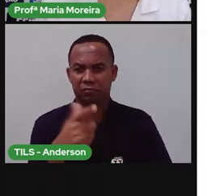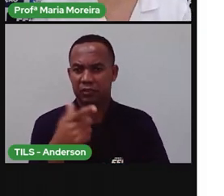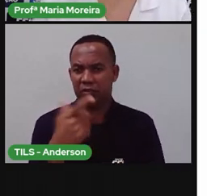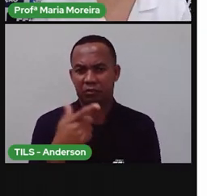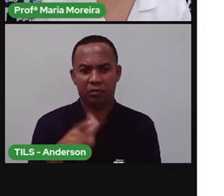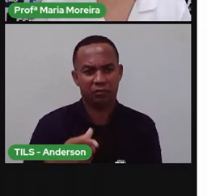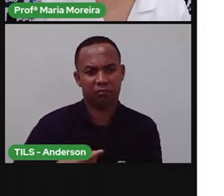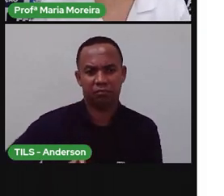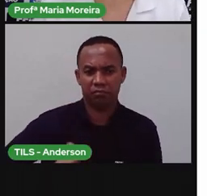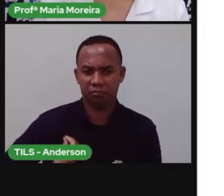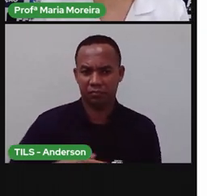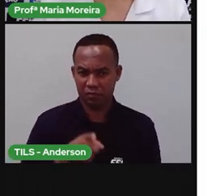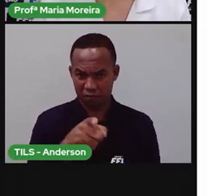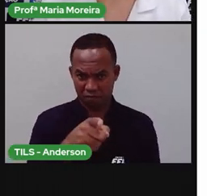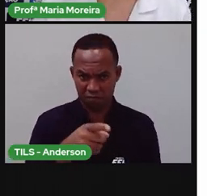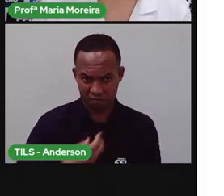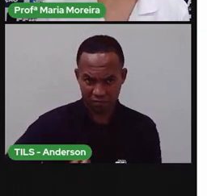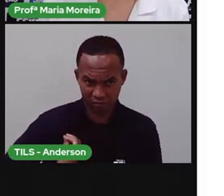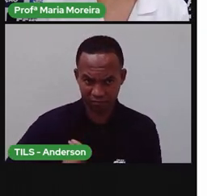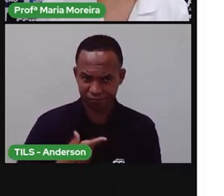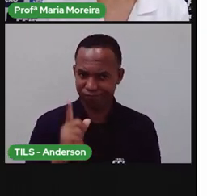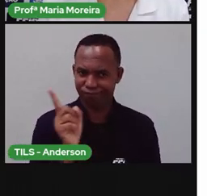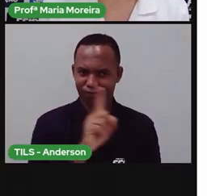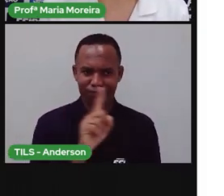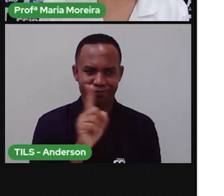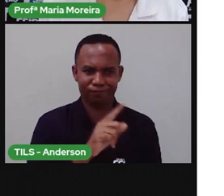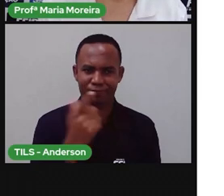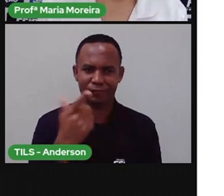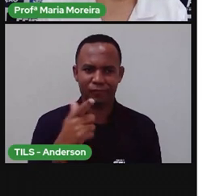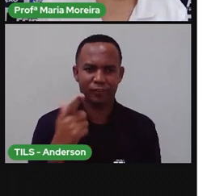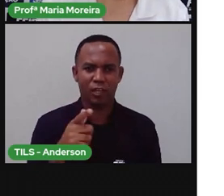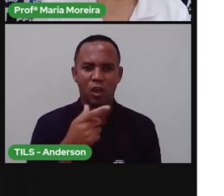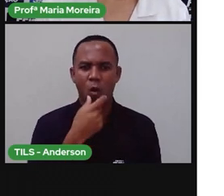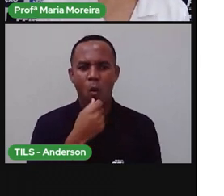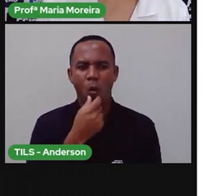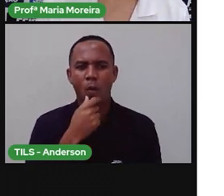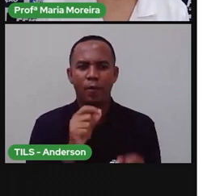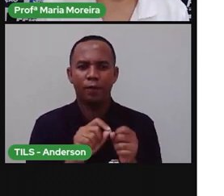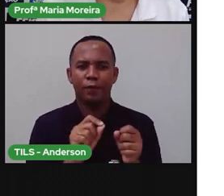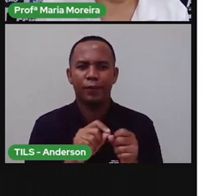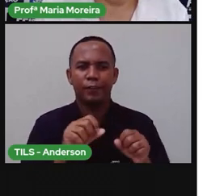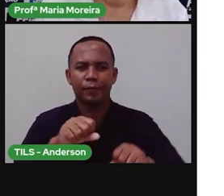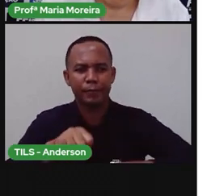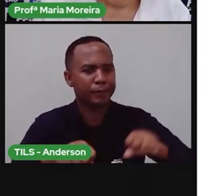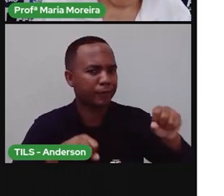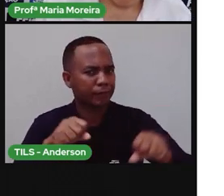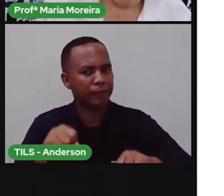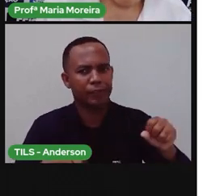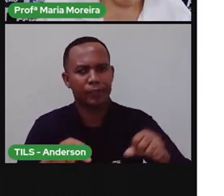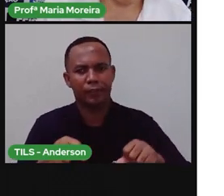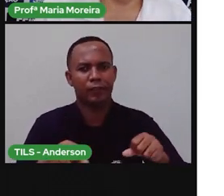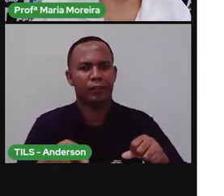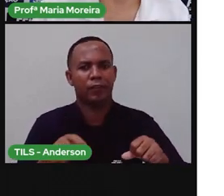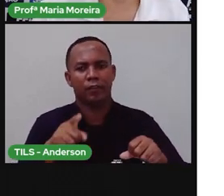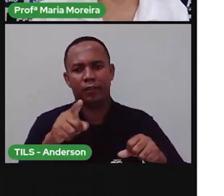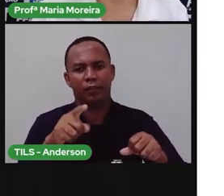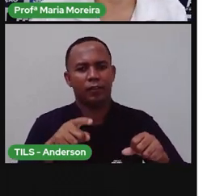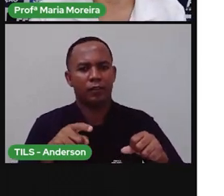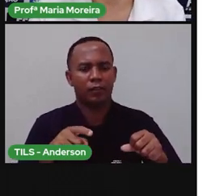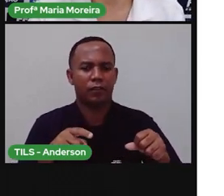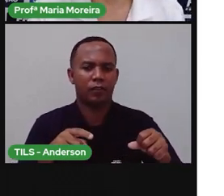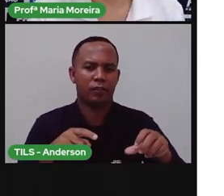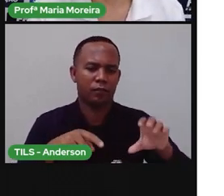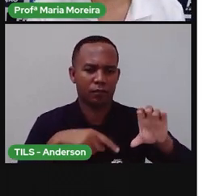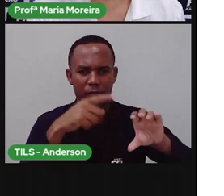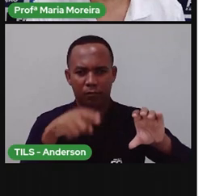exemplos de seres não vivos. Que foram criados pelo homem. De uma bicicleta, um carro, um conjunto de mesa,